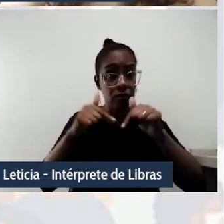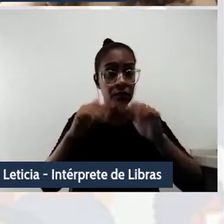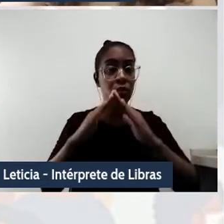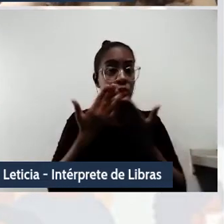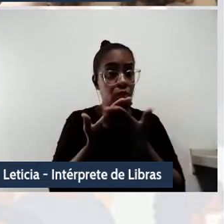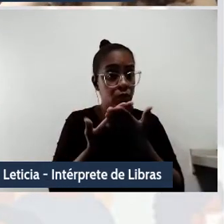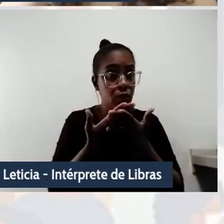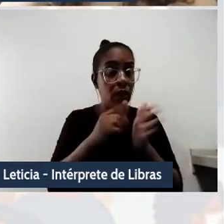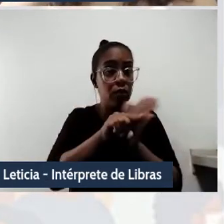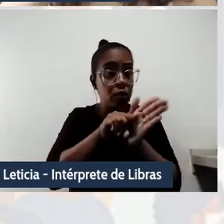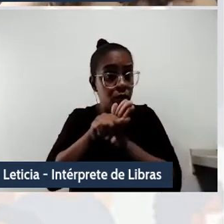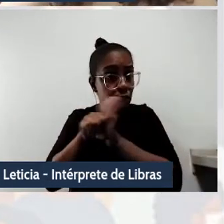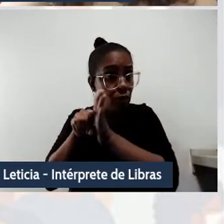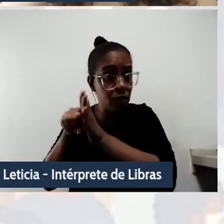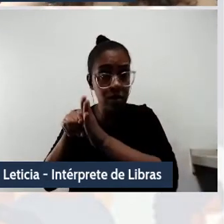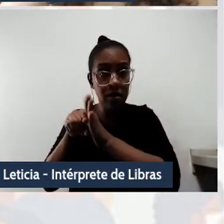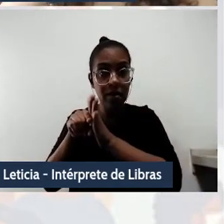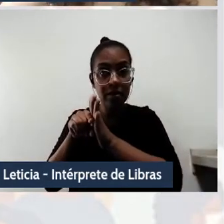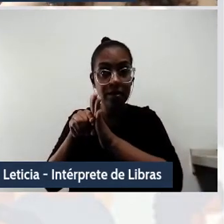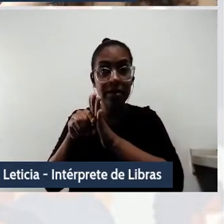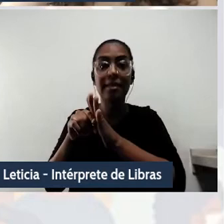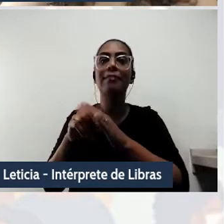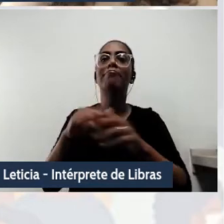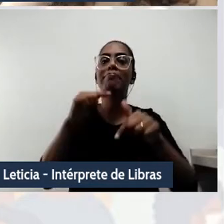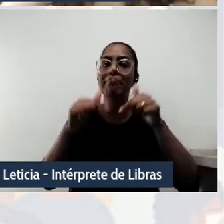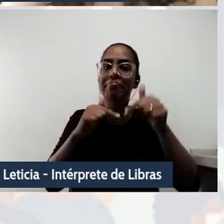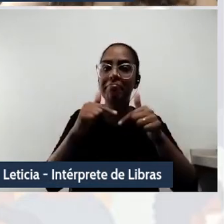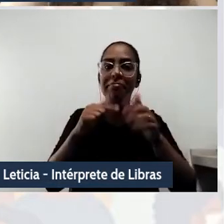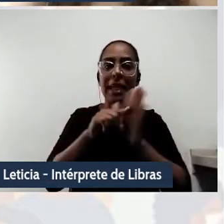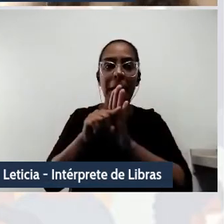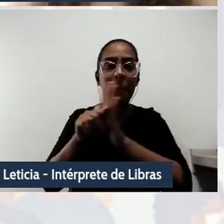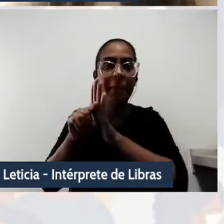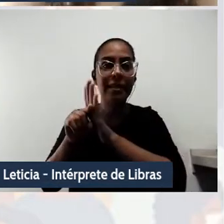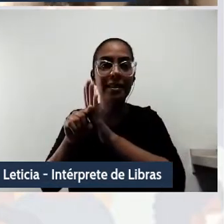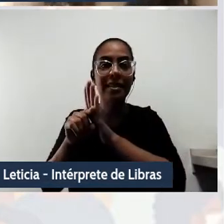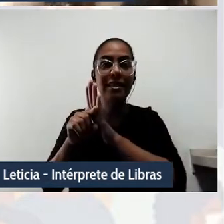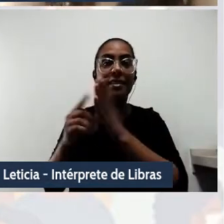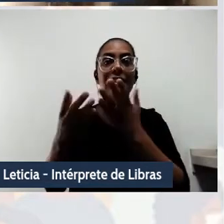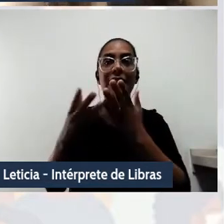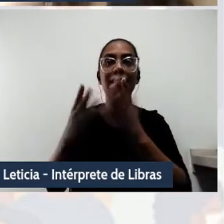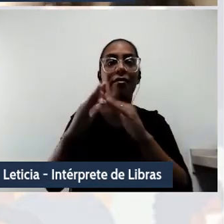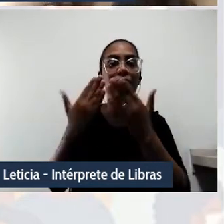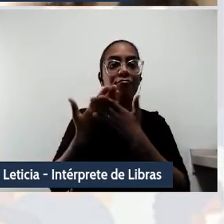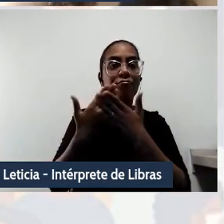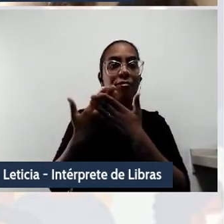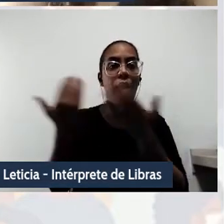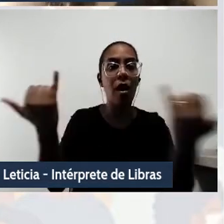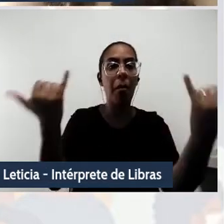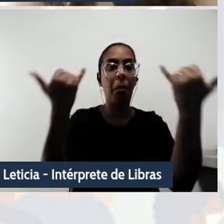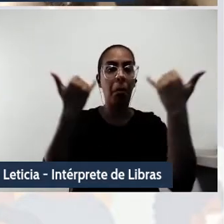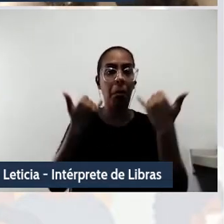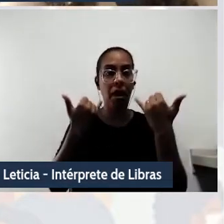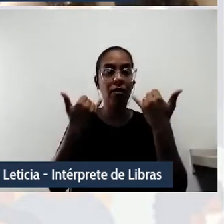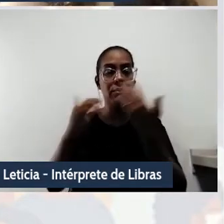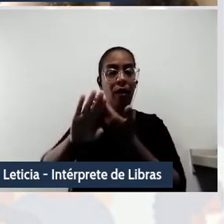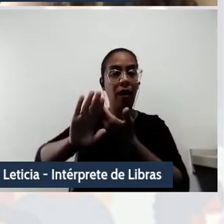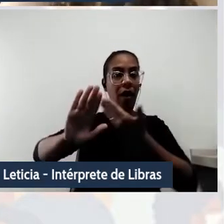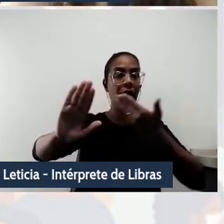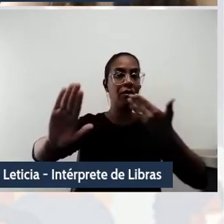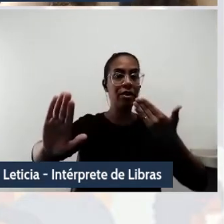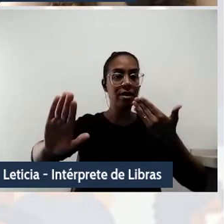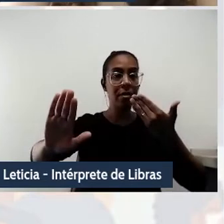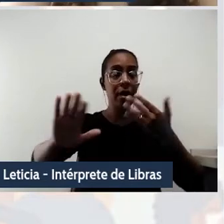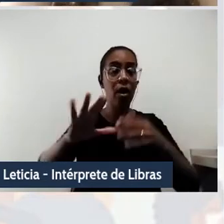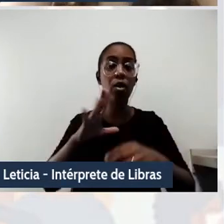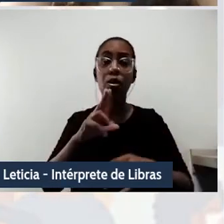data as aulas estariam suspensas e que entraríamos em contato quando retornassem. E quem diria que iríamos contactar